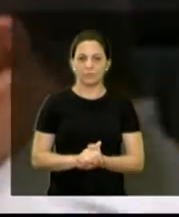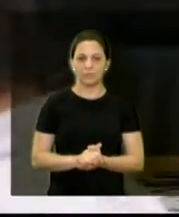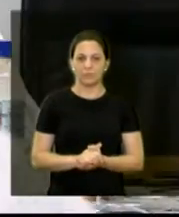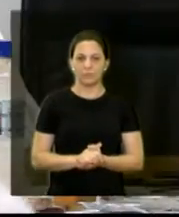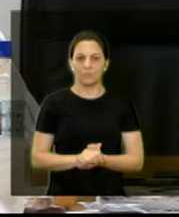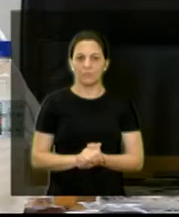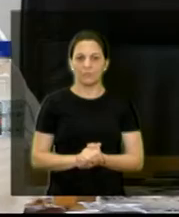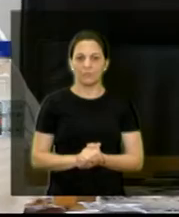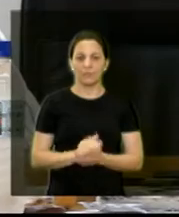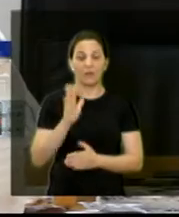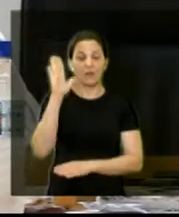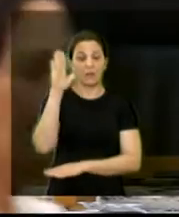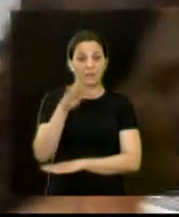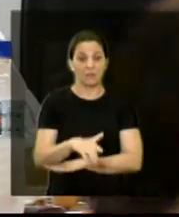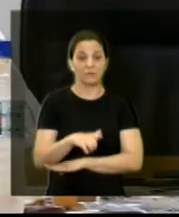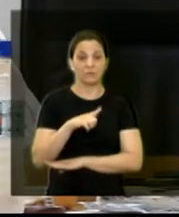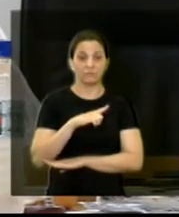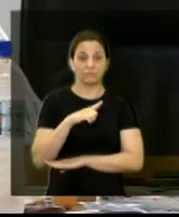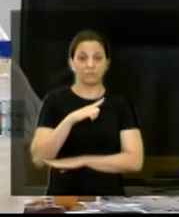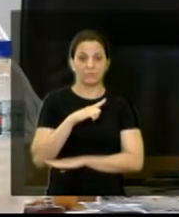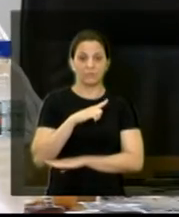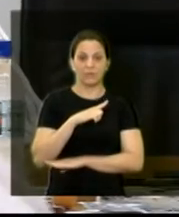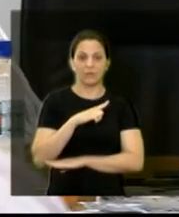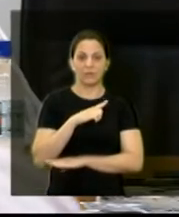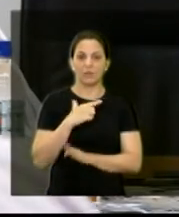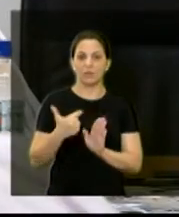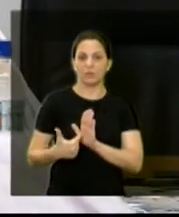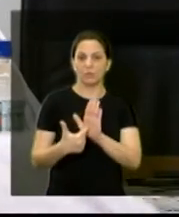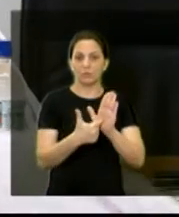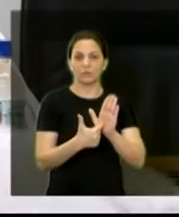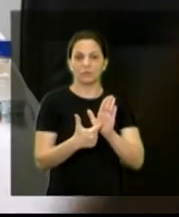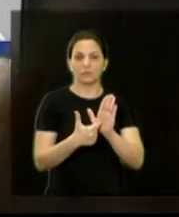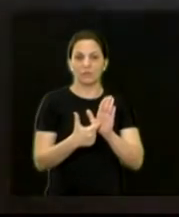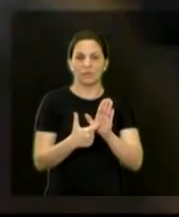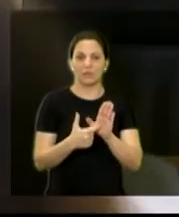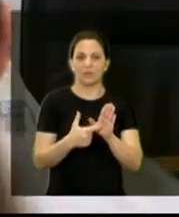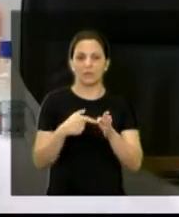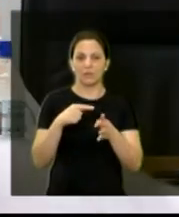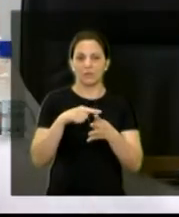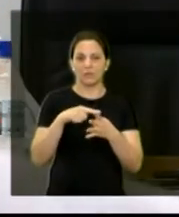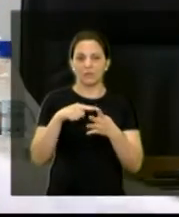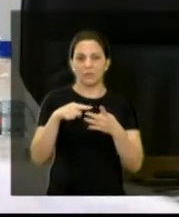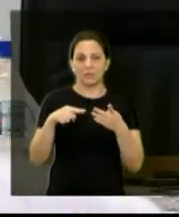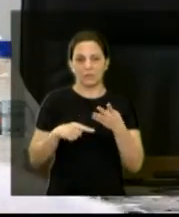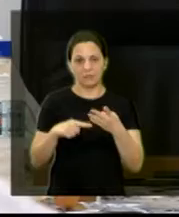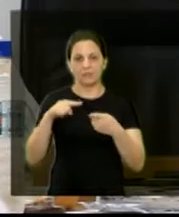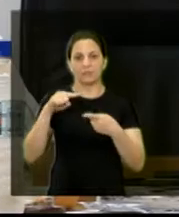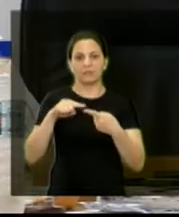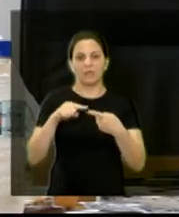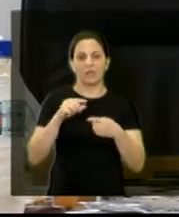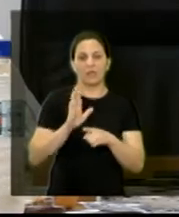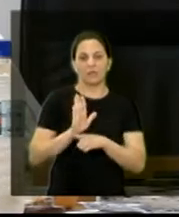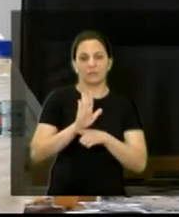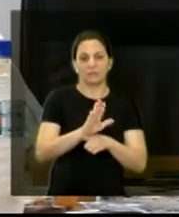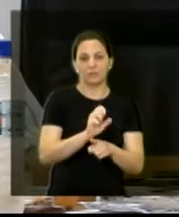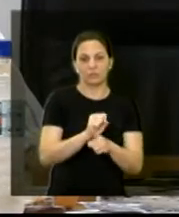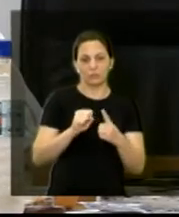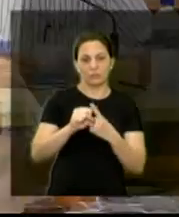Hoje à tarde, então, nós vamos ter agora na sequência, nessa sequência, assistência social e desenvolvimento social.